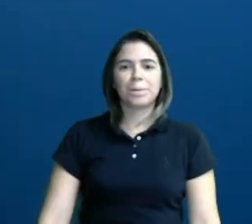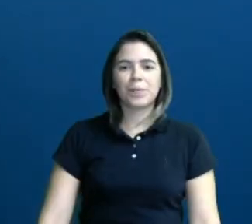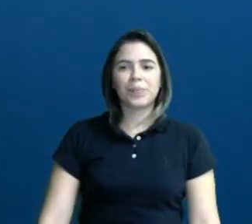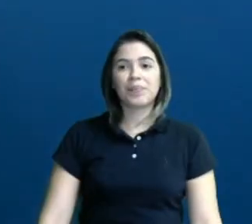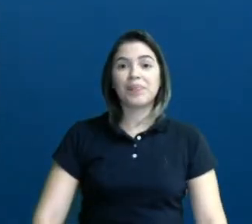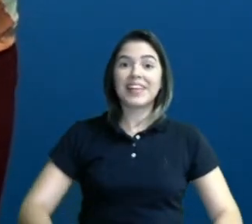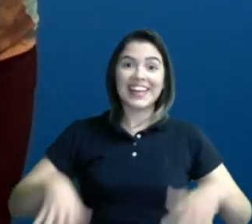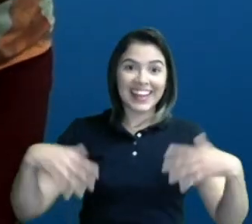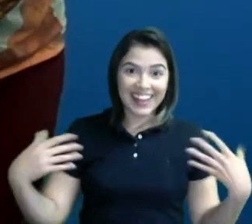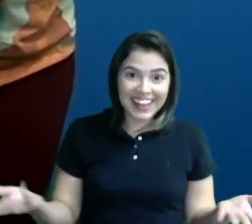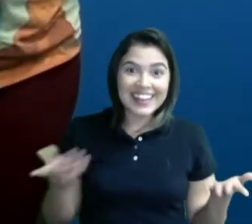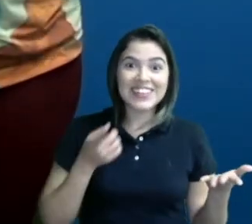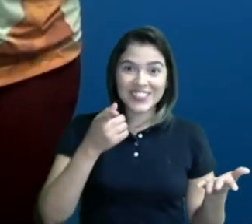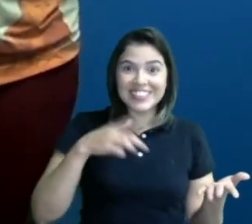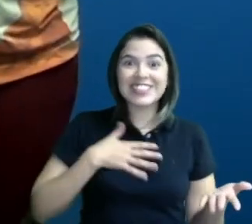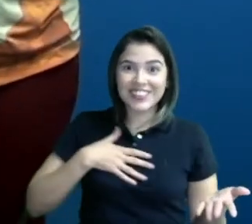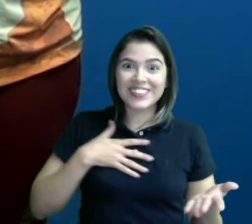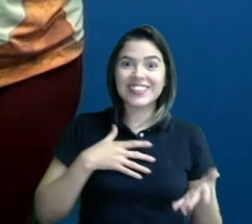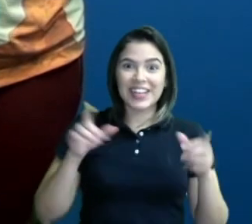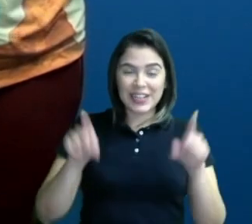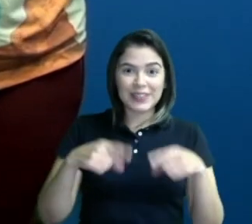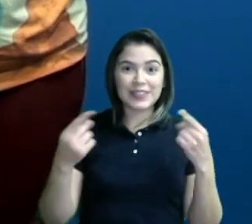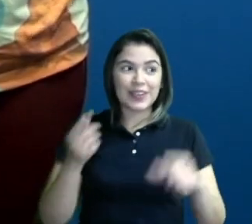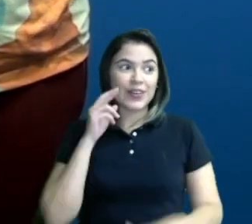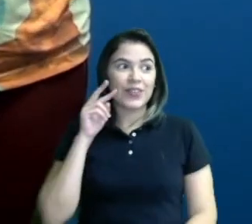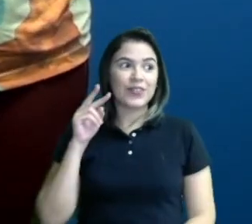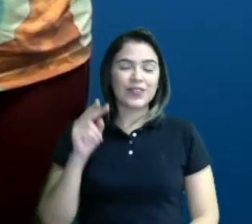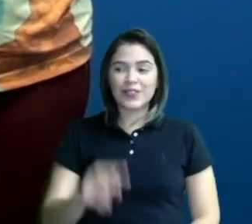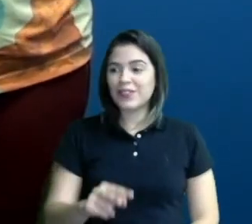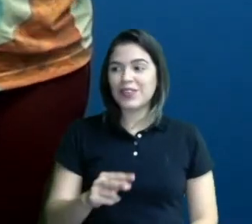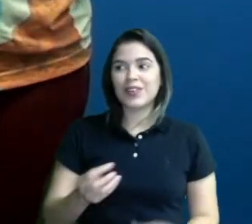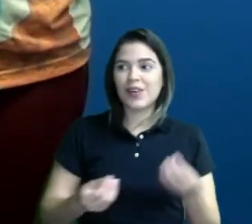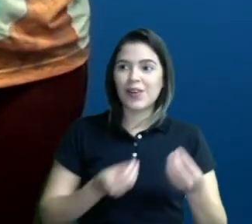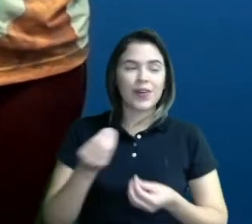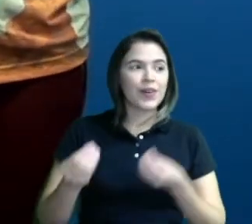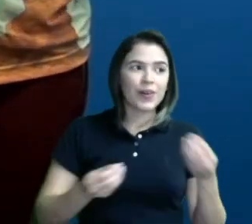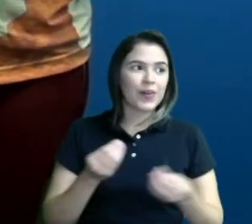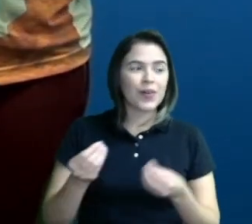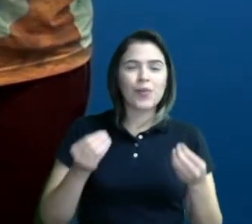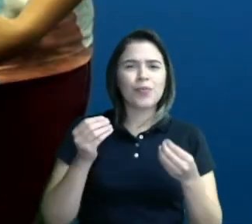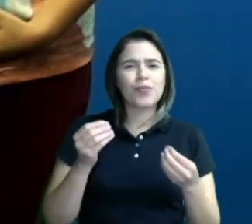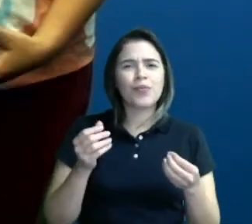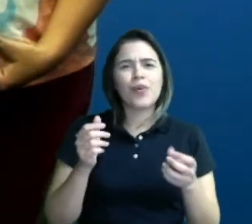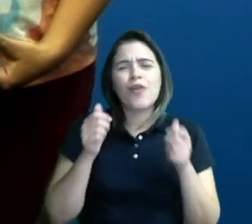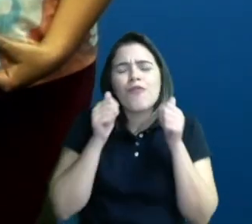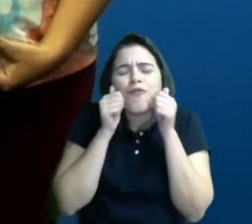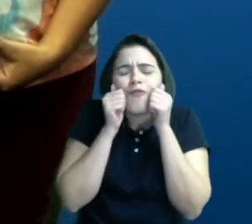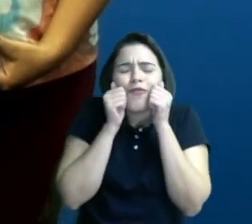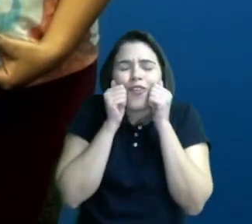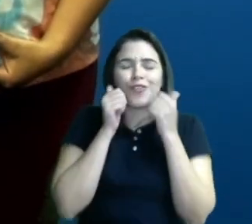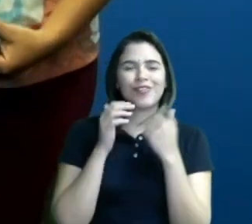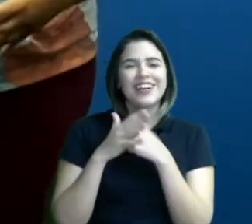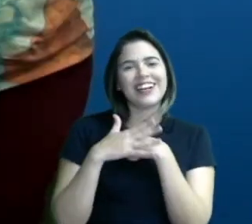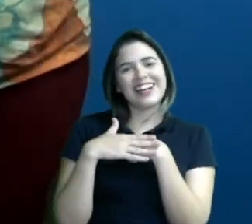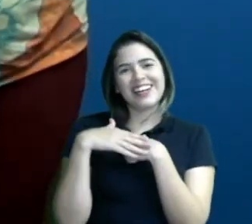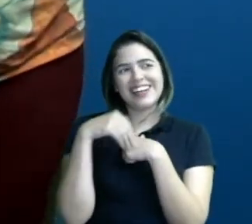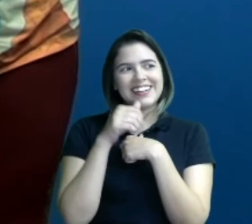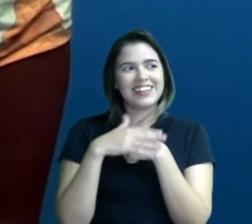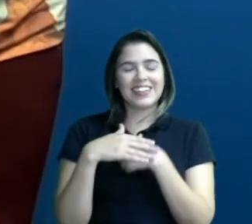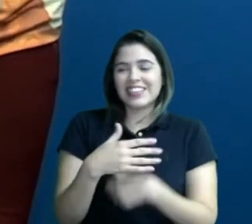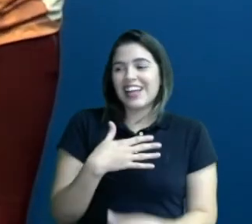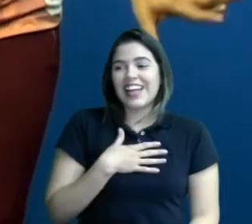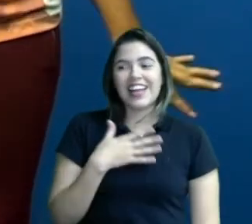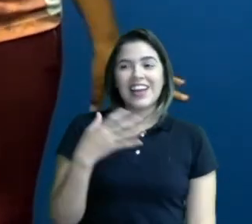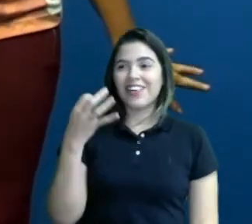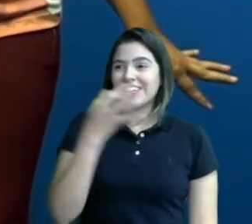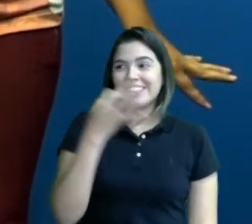E aí, gostaram da música? Viram como ela é super fofa, super carinhosa? Eu achei